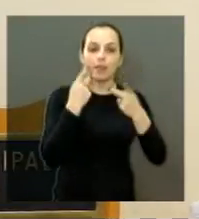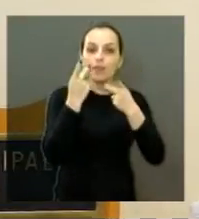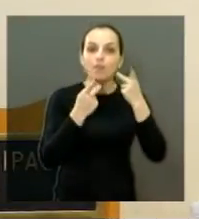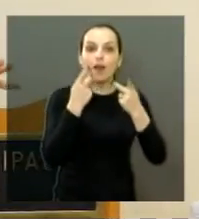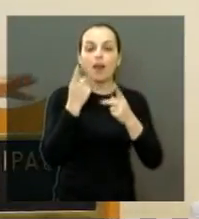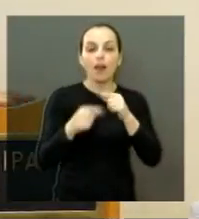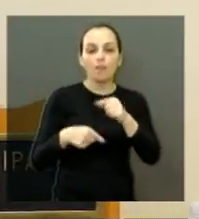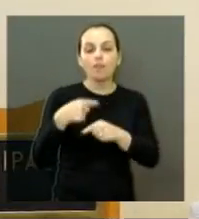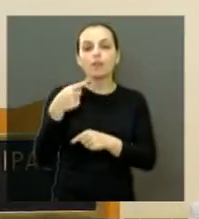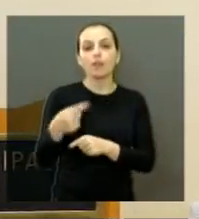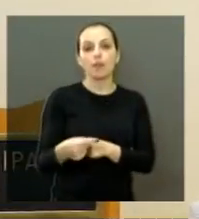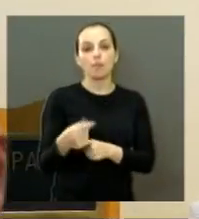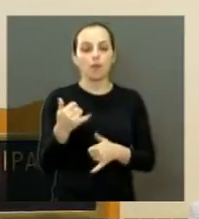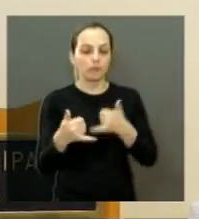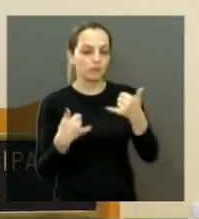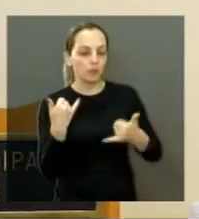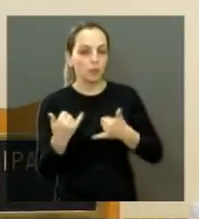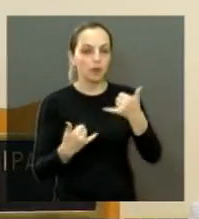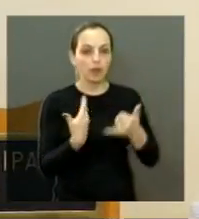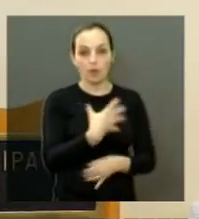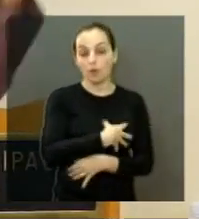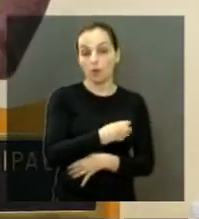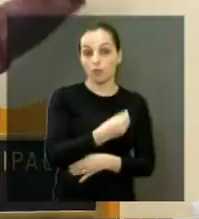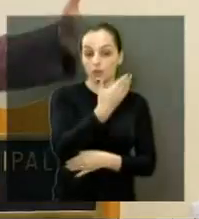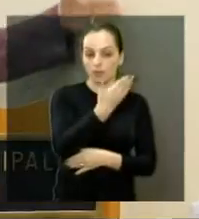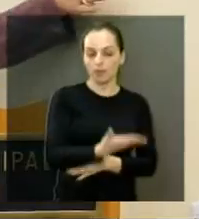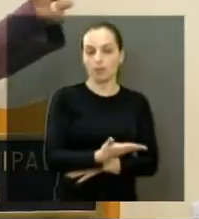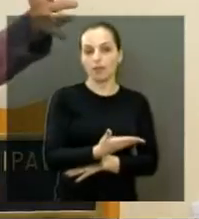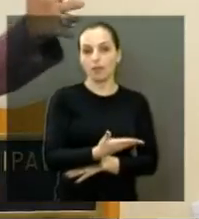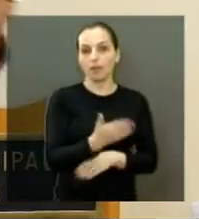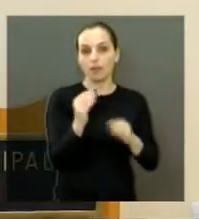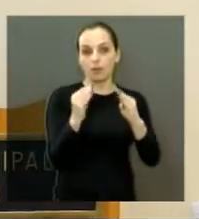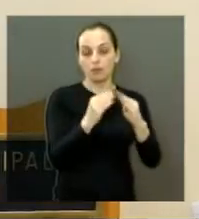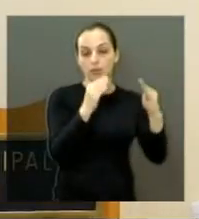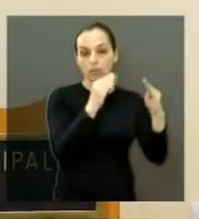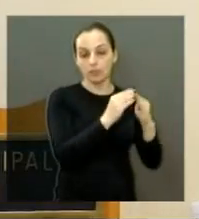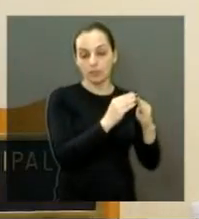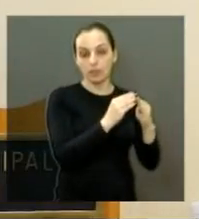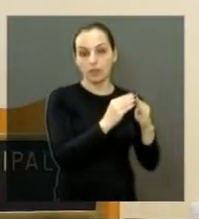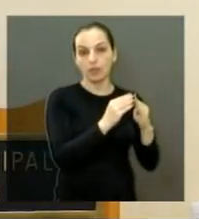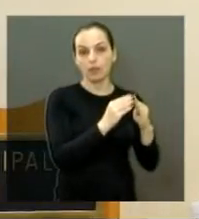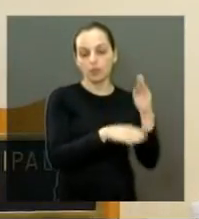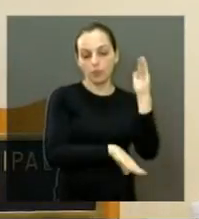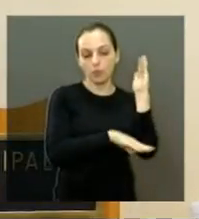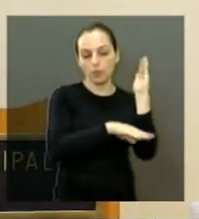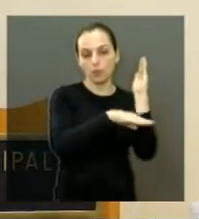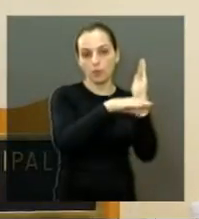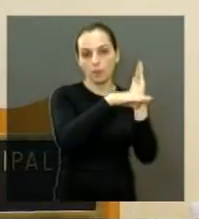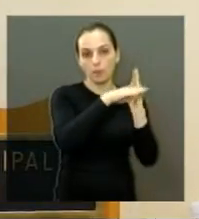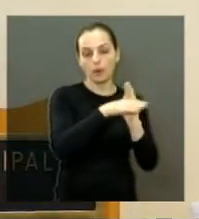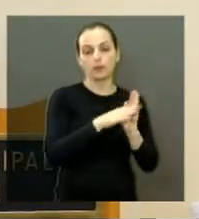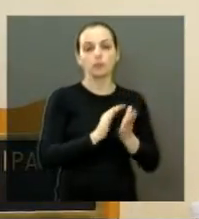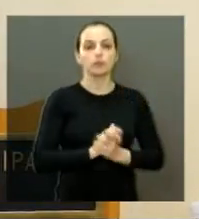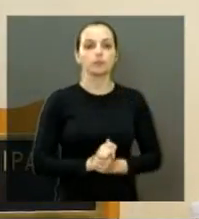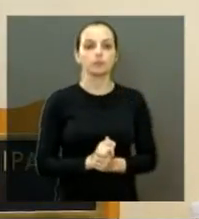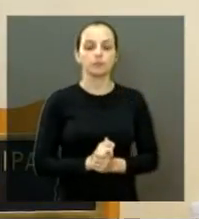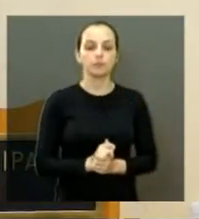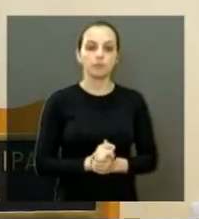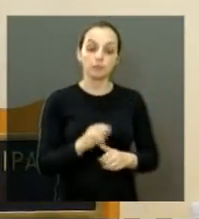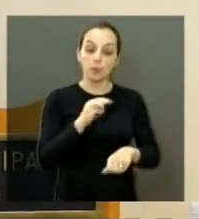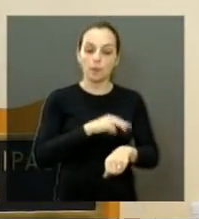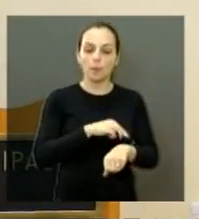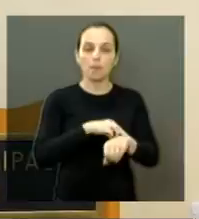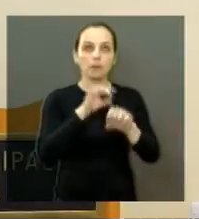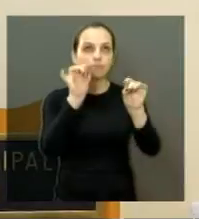eu brincava com as suas filhas. Porque a gente era vizinha de porta no apartamento, era muito bom. Momentos